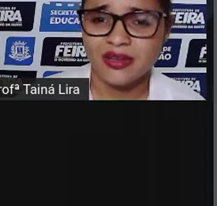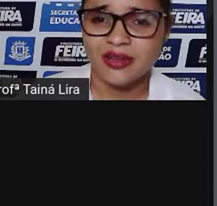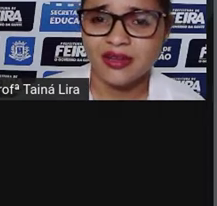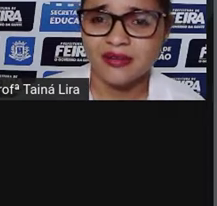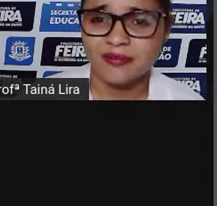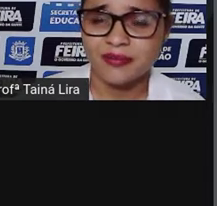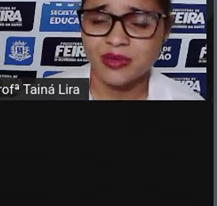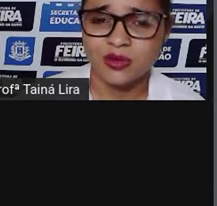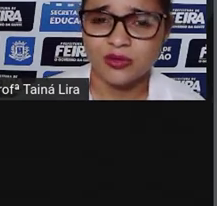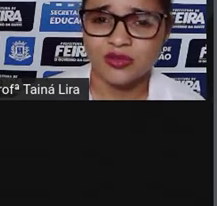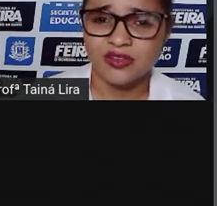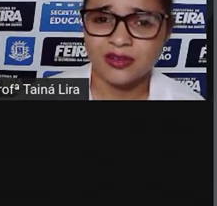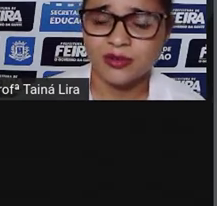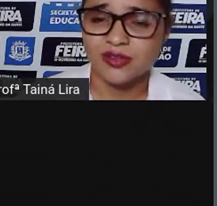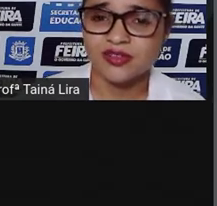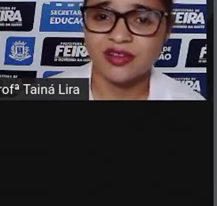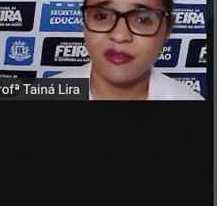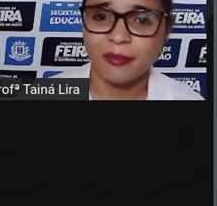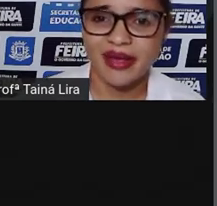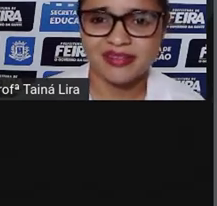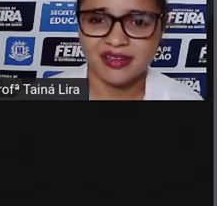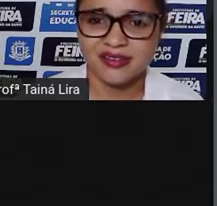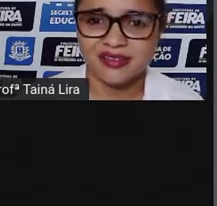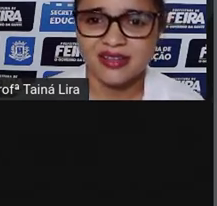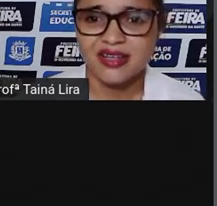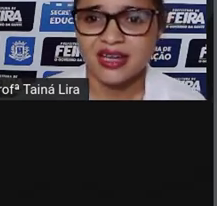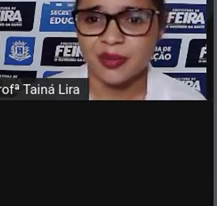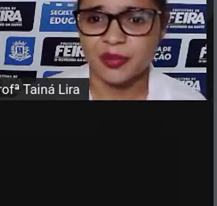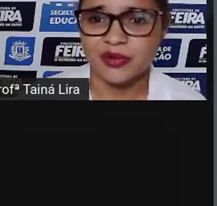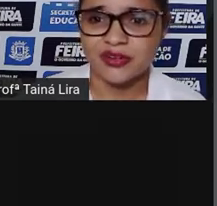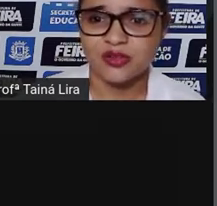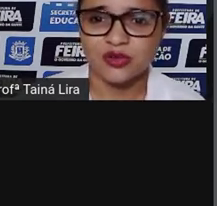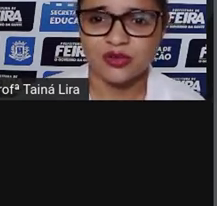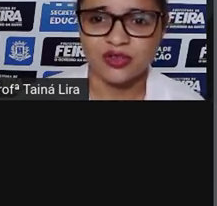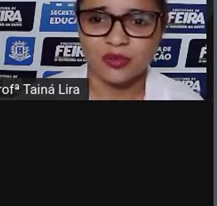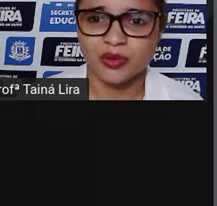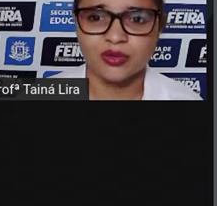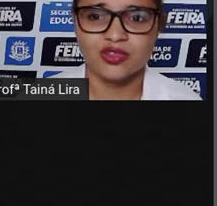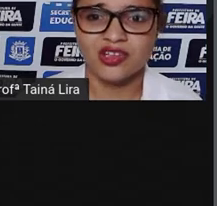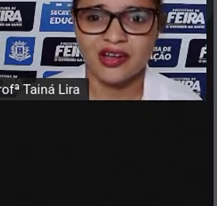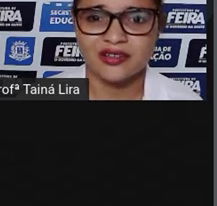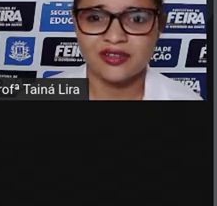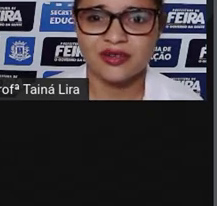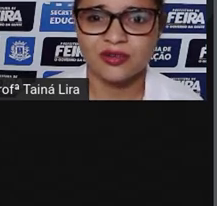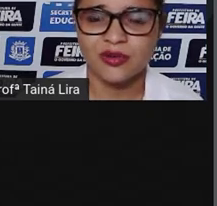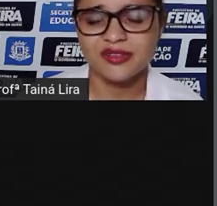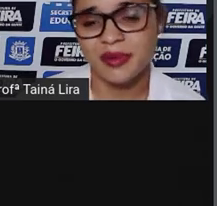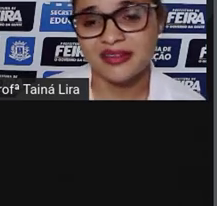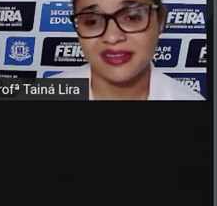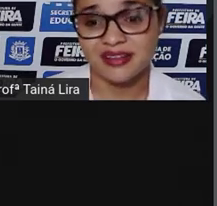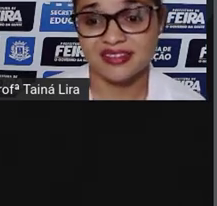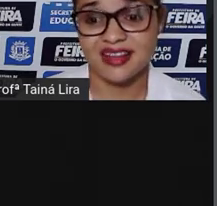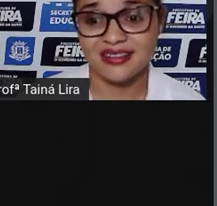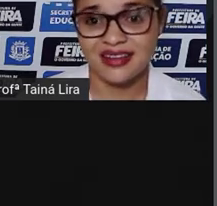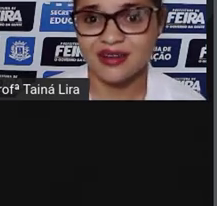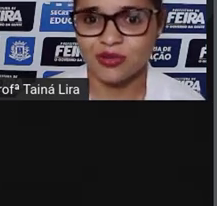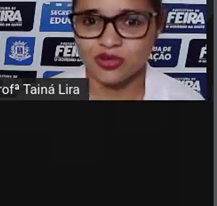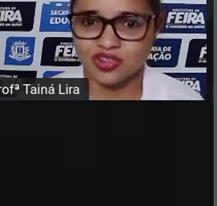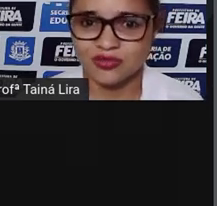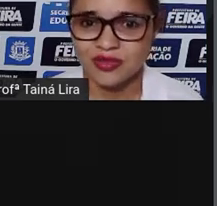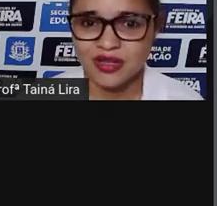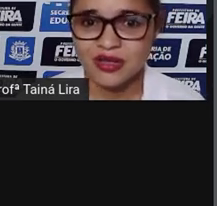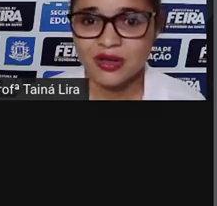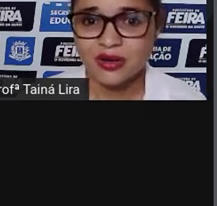os atores usavam máscaras. É por isso que o símbolo do teatro são duas máscaras até